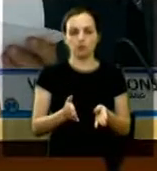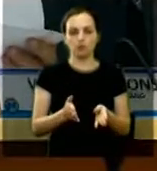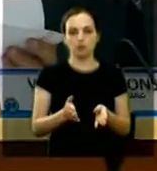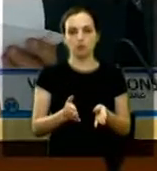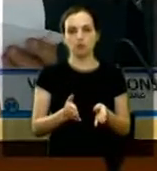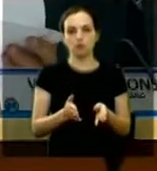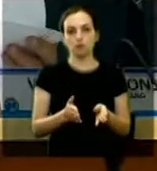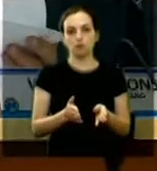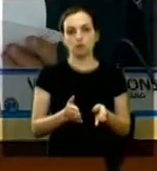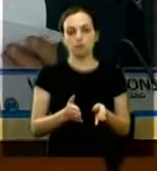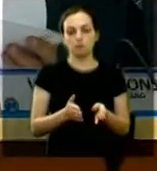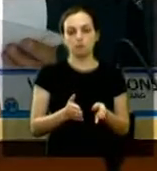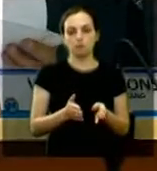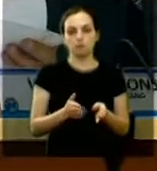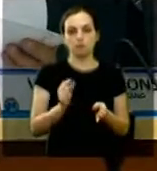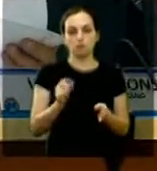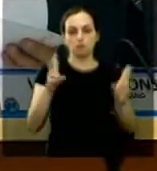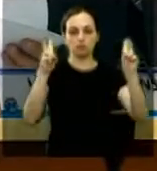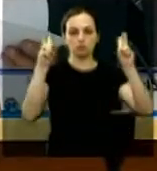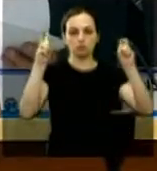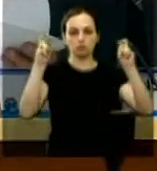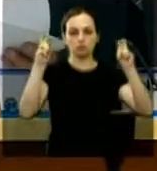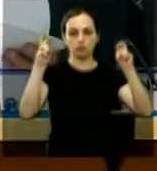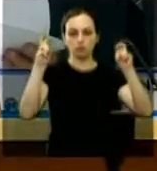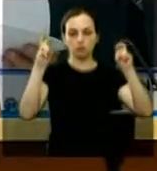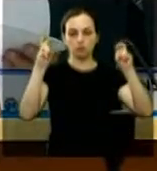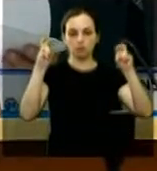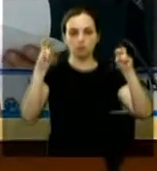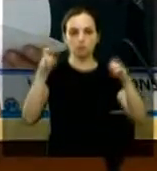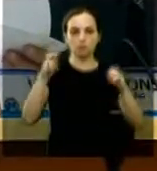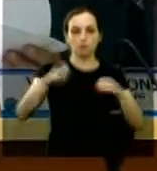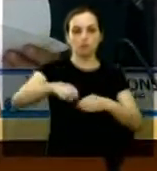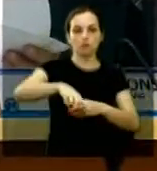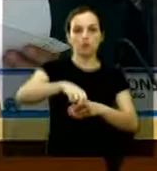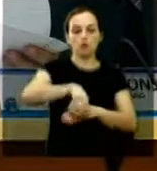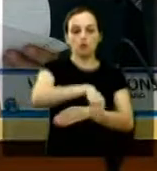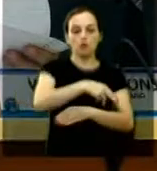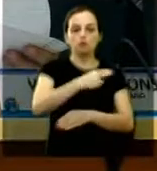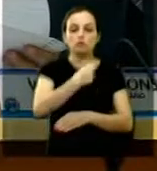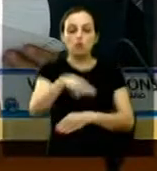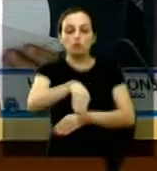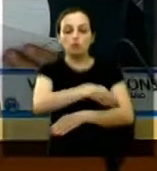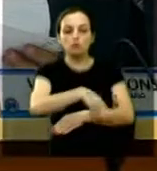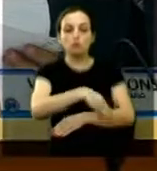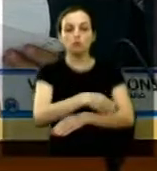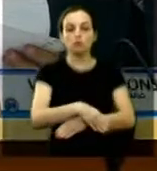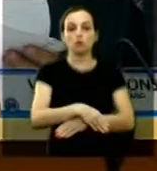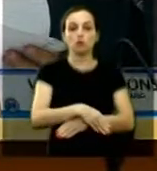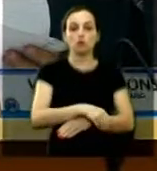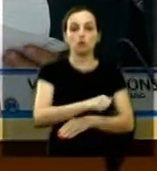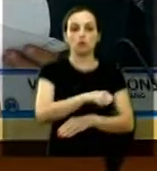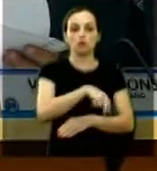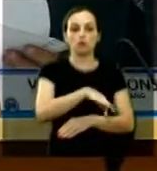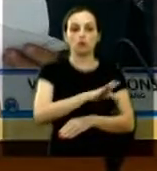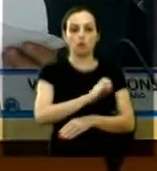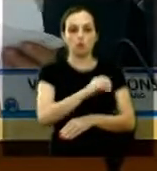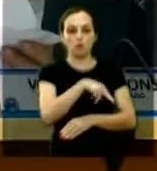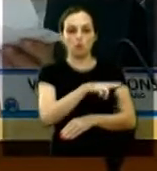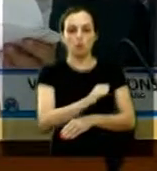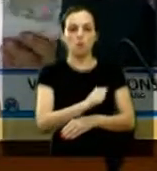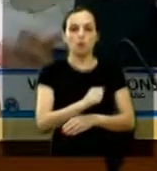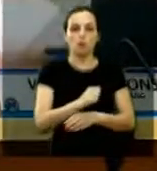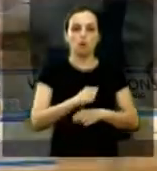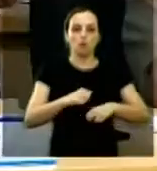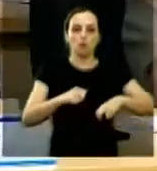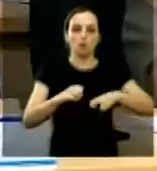e 65 intitulada nome de rua Antônio Sandro o goleiro voador apaixonado por